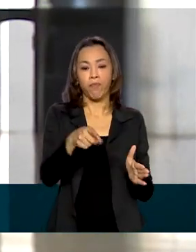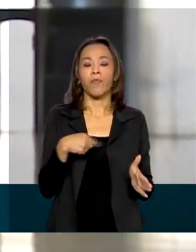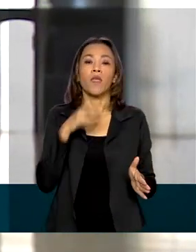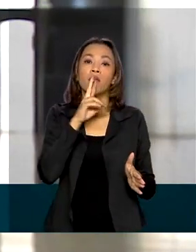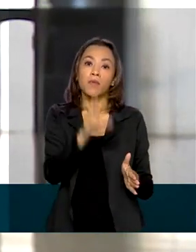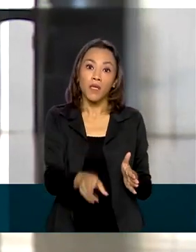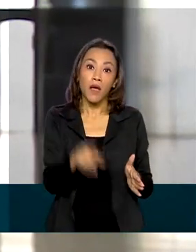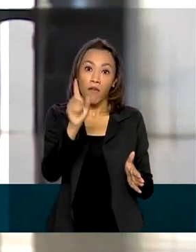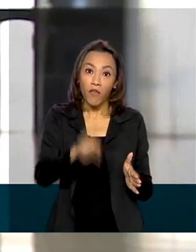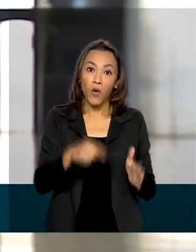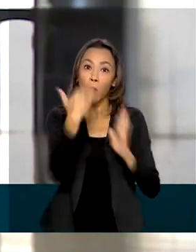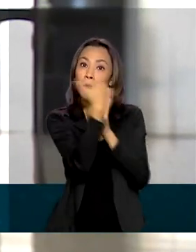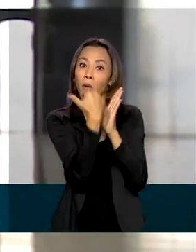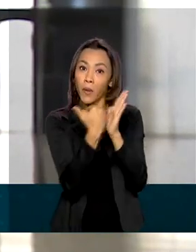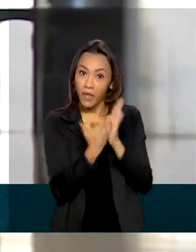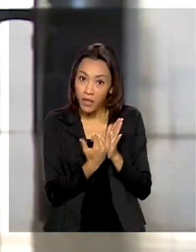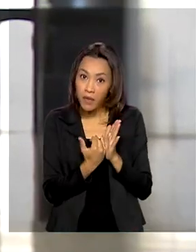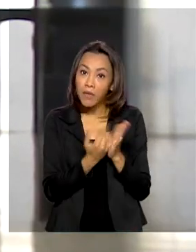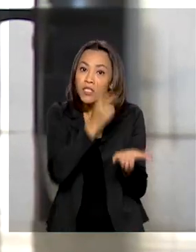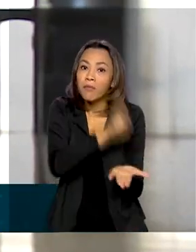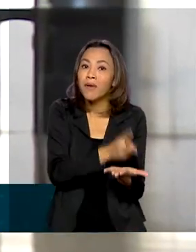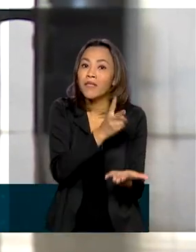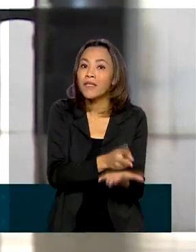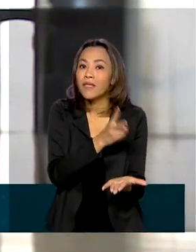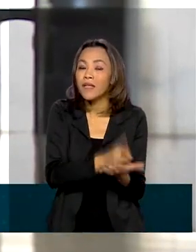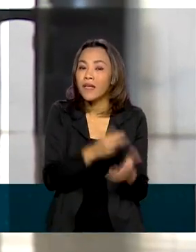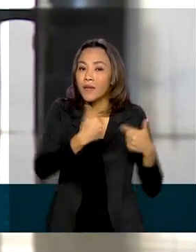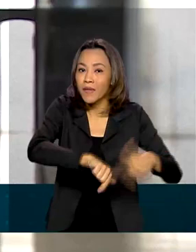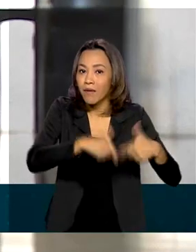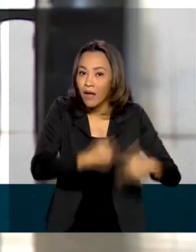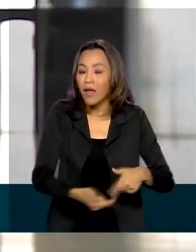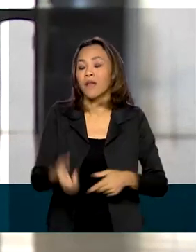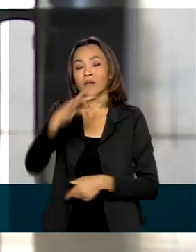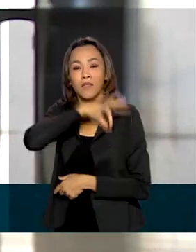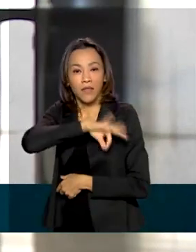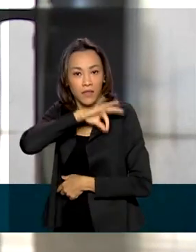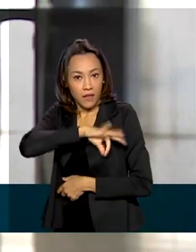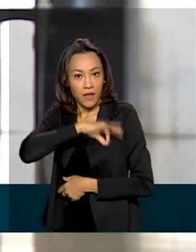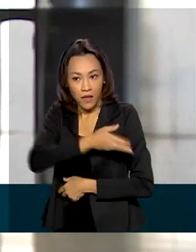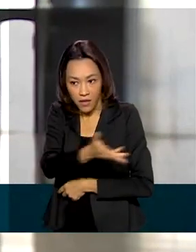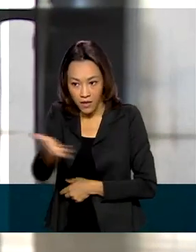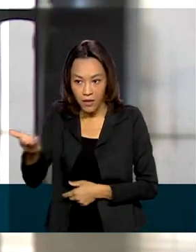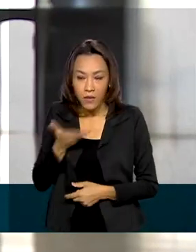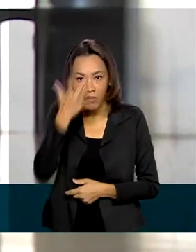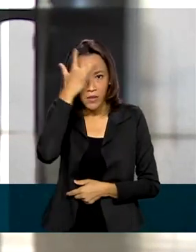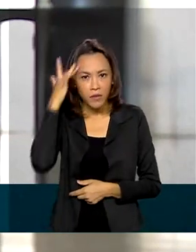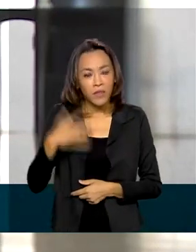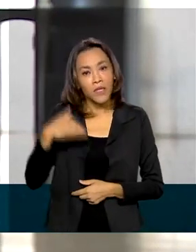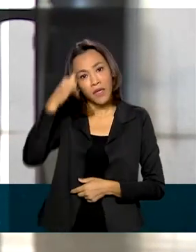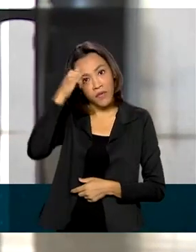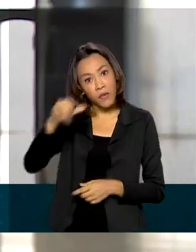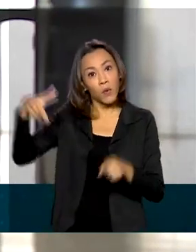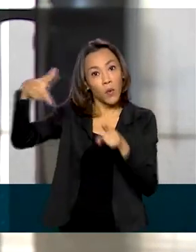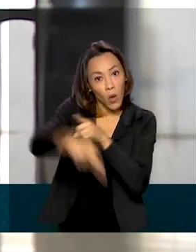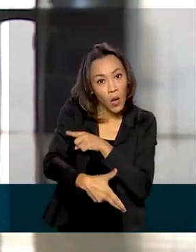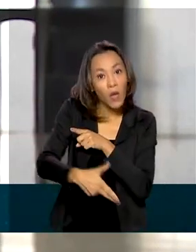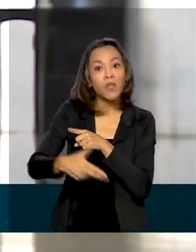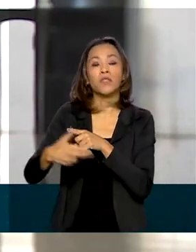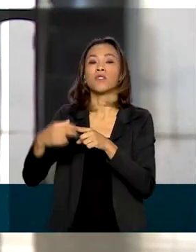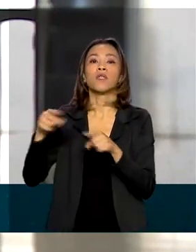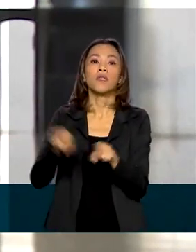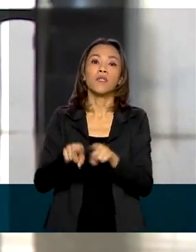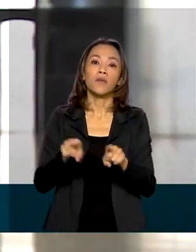programa emergencial de manutenção do emprego e da renda, que possibilitou o corte de salários e a